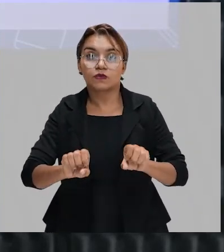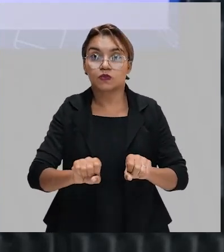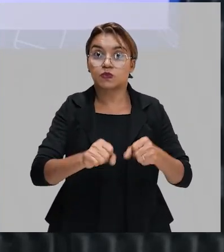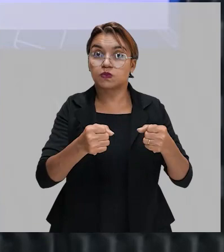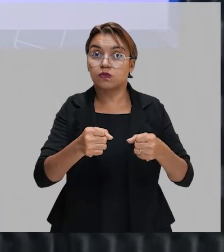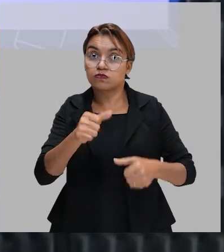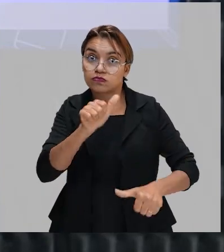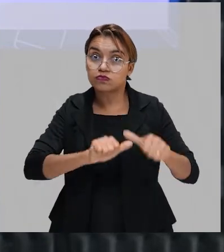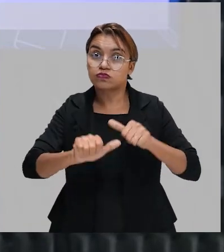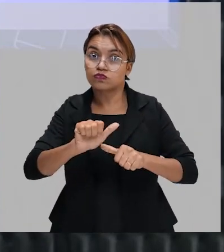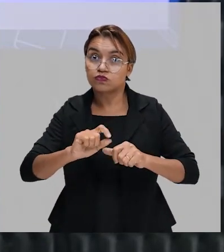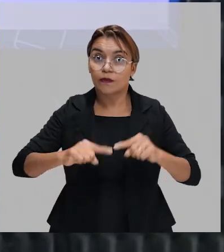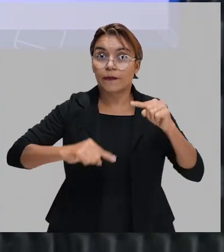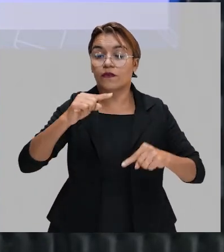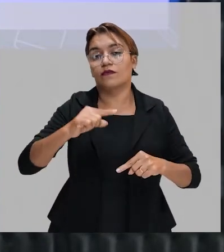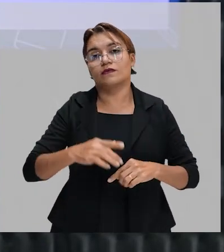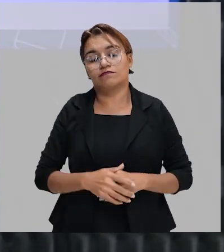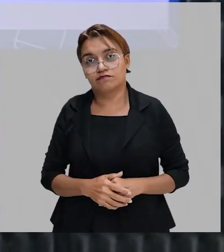até então, tá bom?